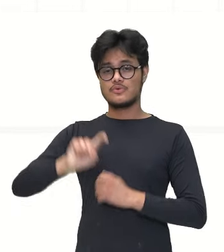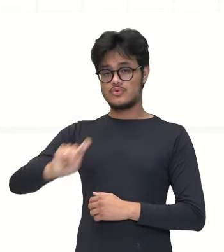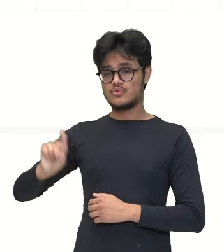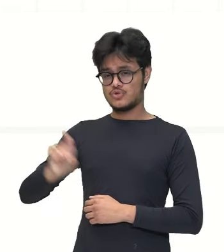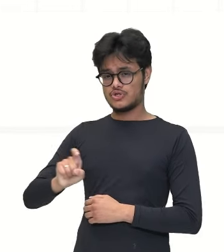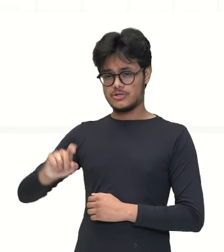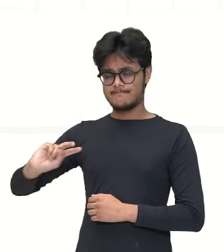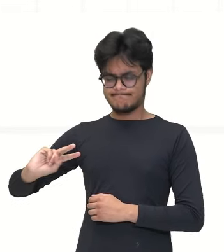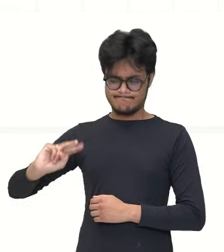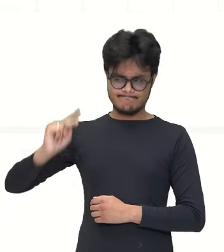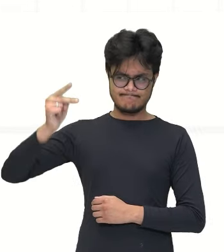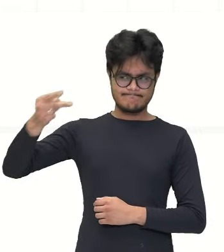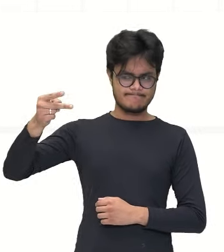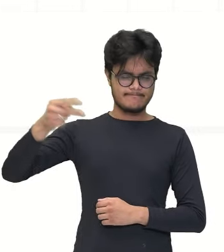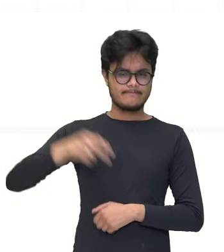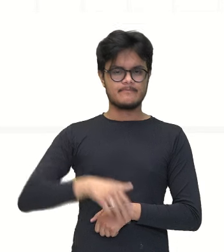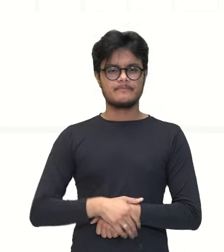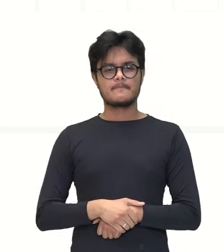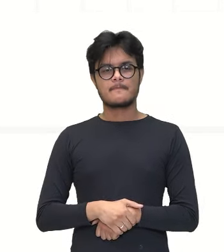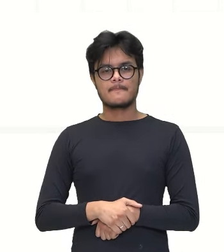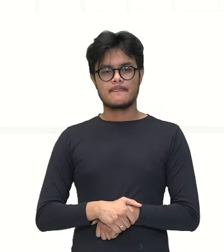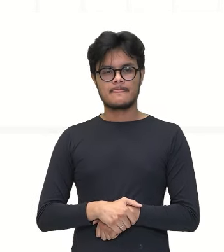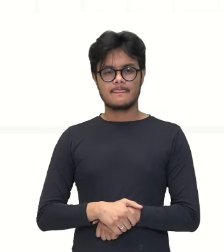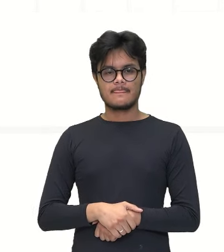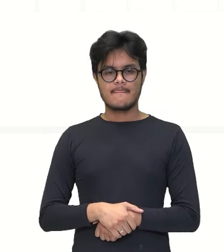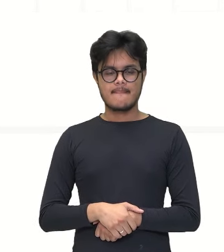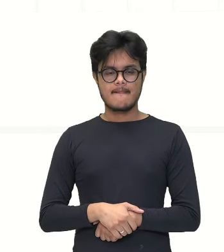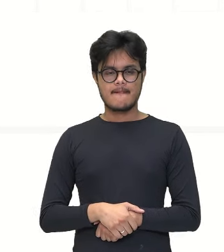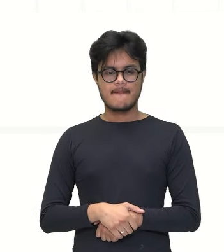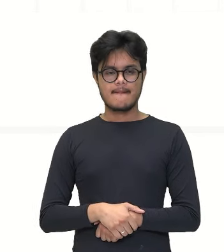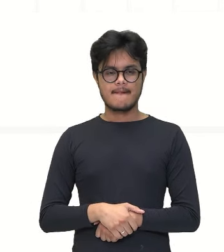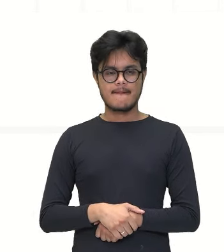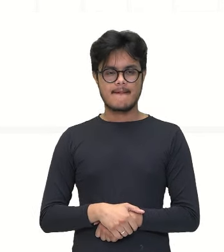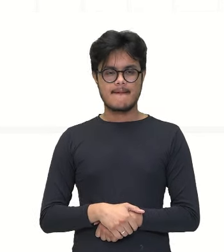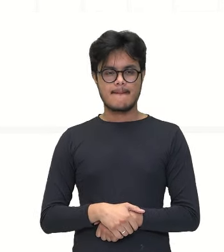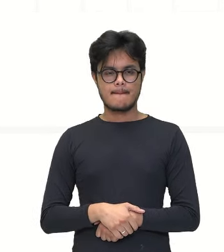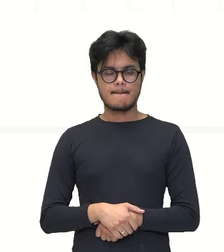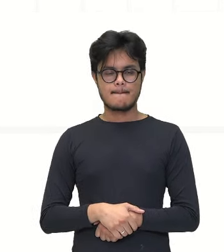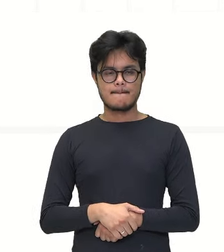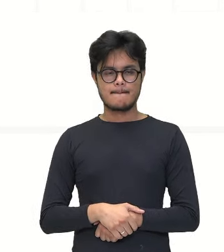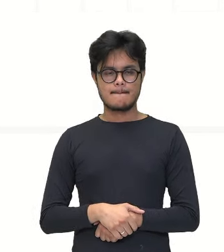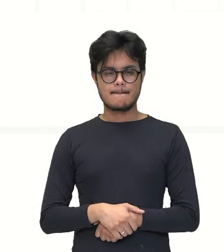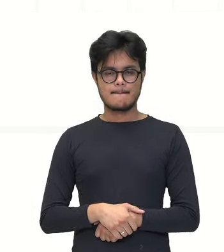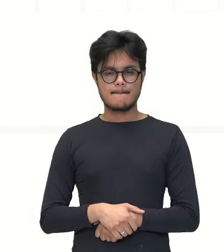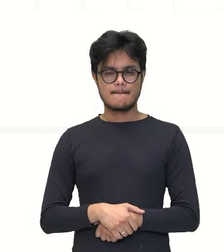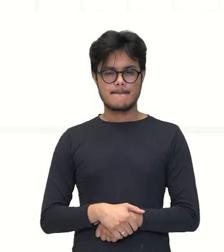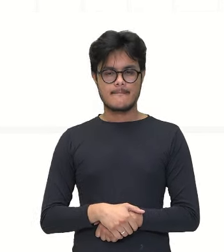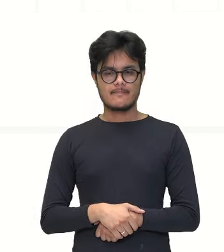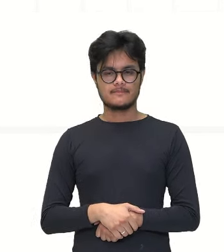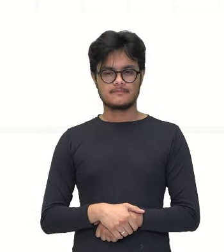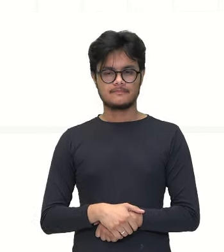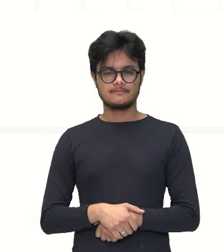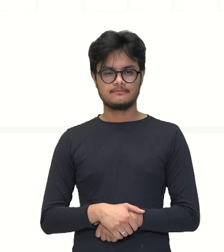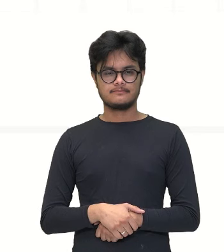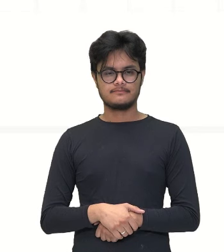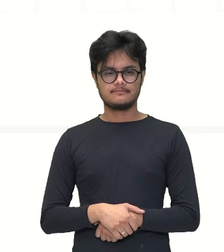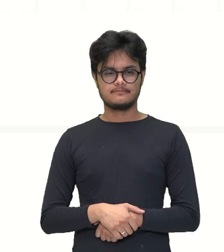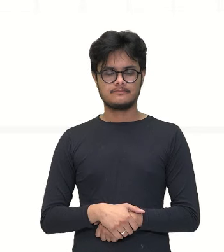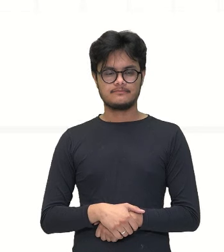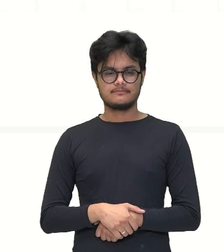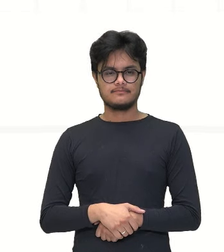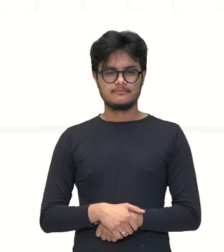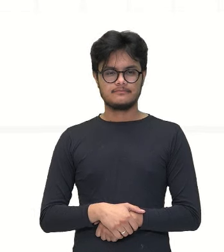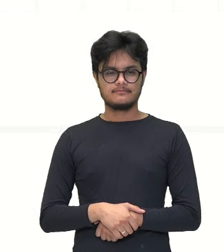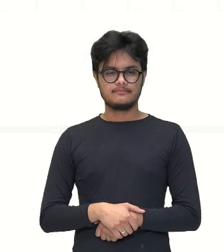tanto a primeira quanto a segunda. Se eu inverter a primeira, vai ficar, ao invés de quatro sobre três, vai ficar o